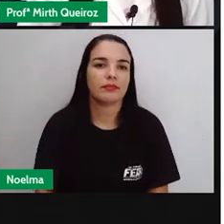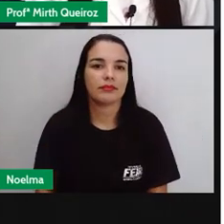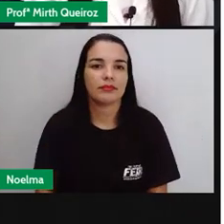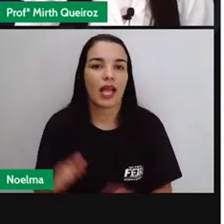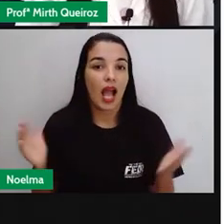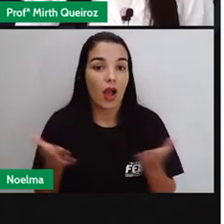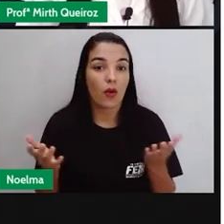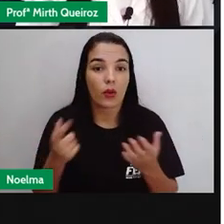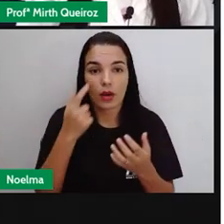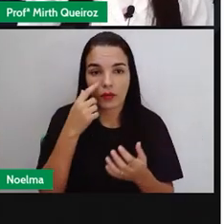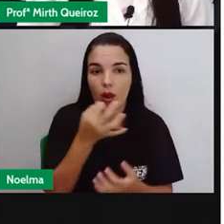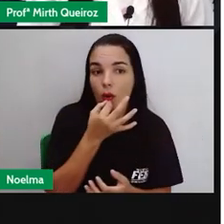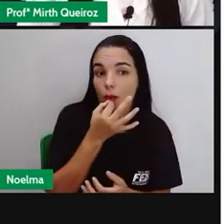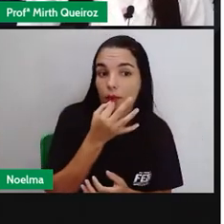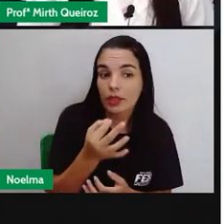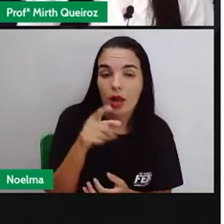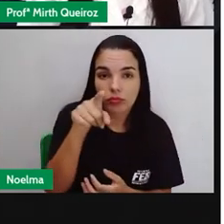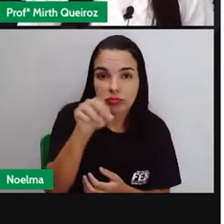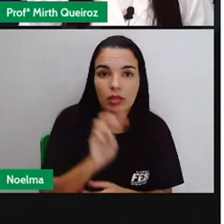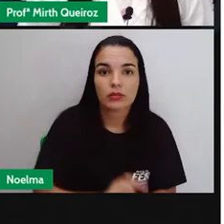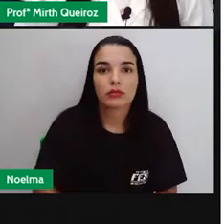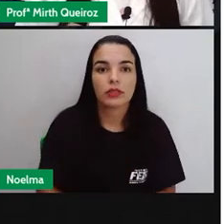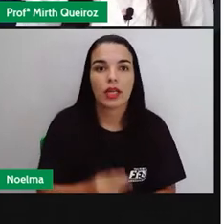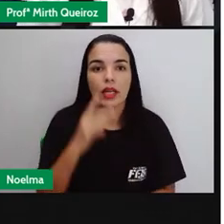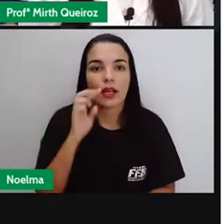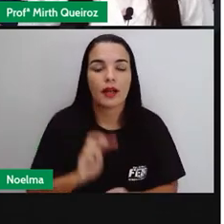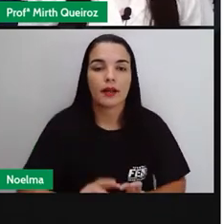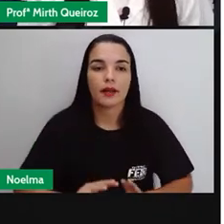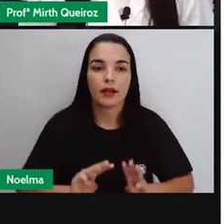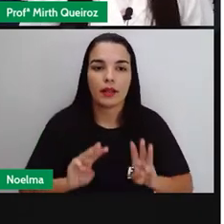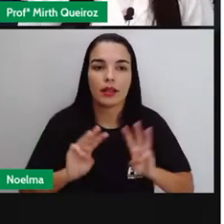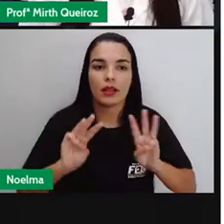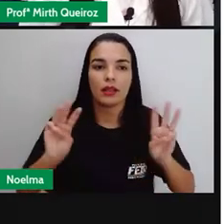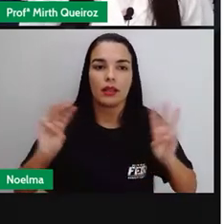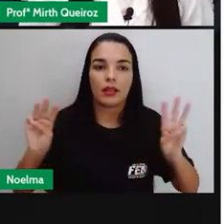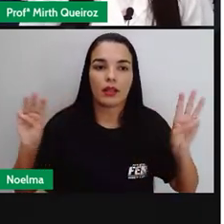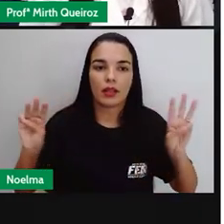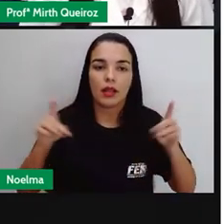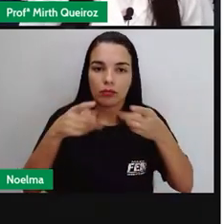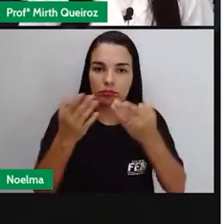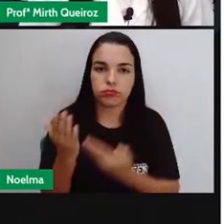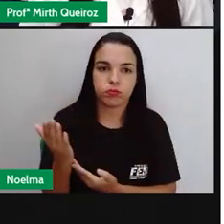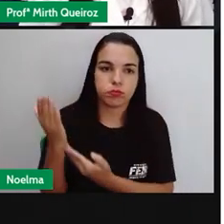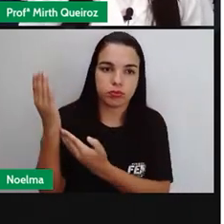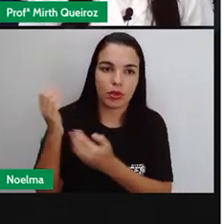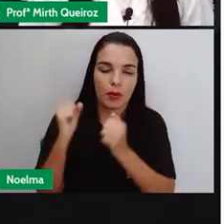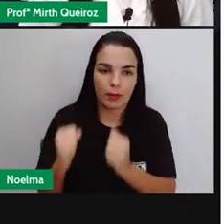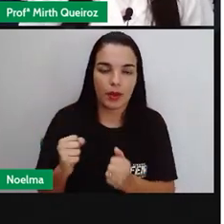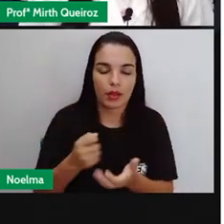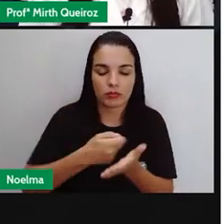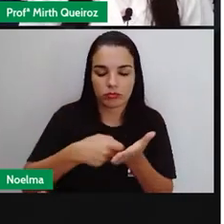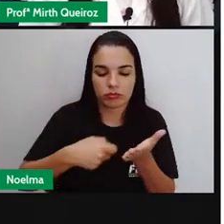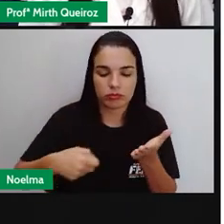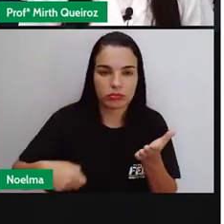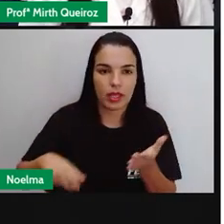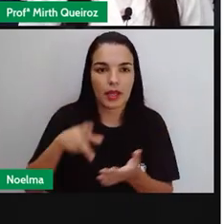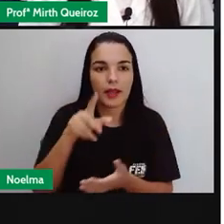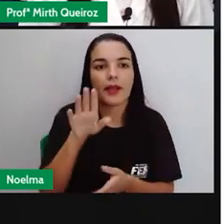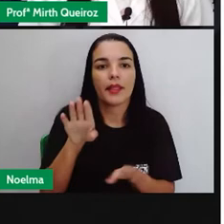Aqui, nós sugerimos a vocês, anotem aí esse link aí, que é de um PDF,